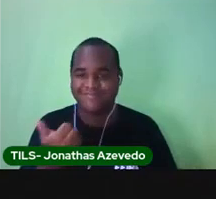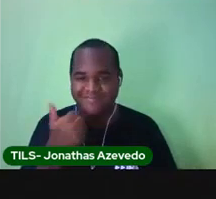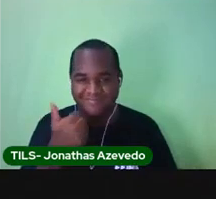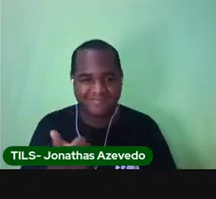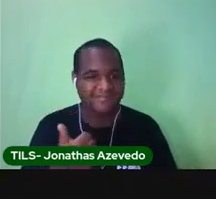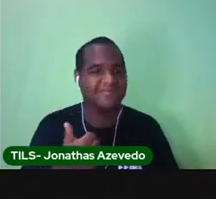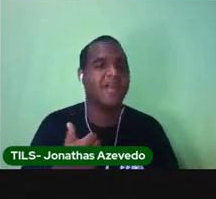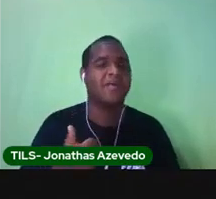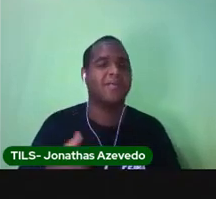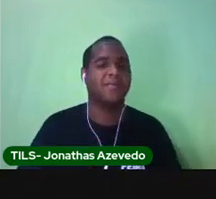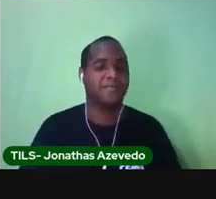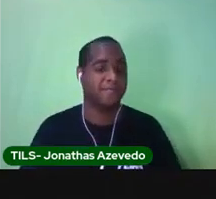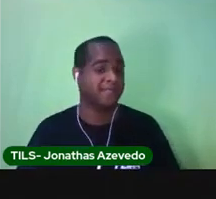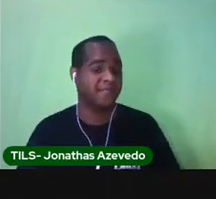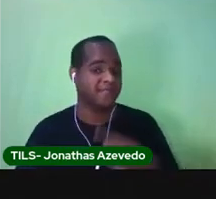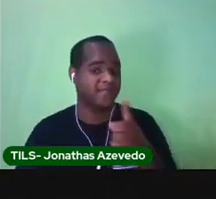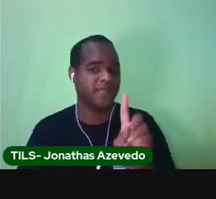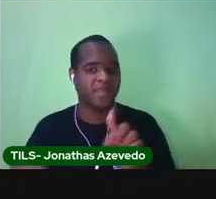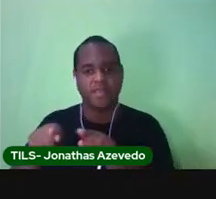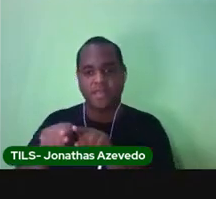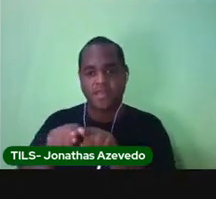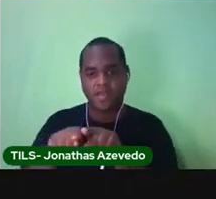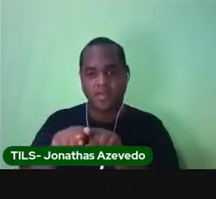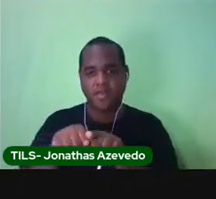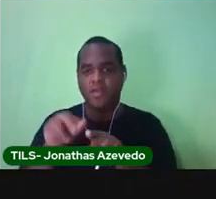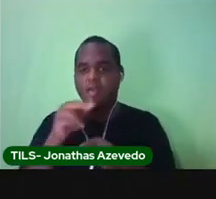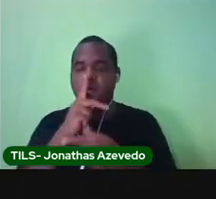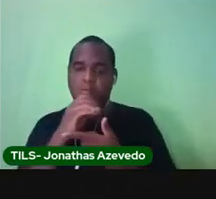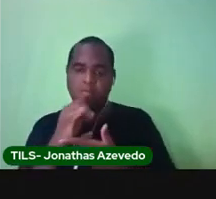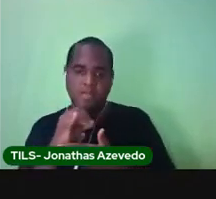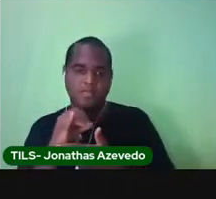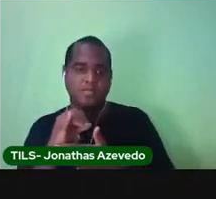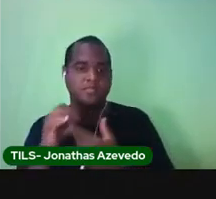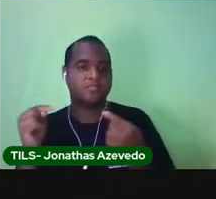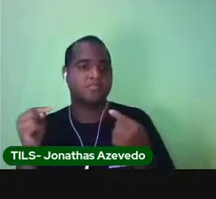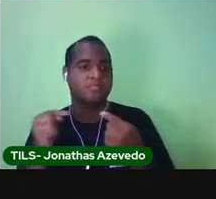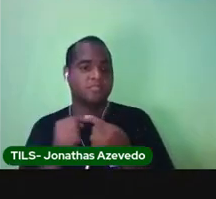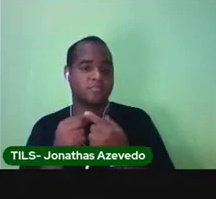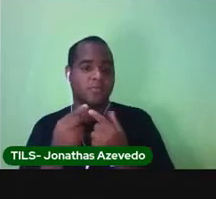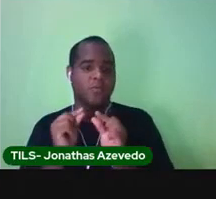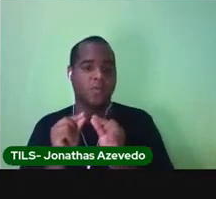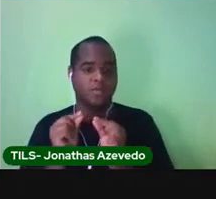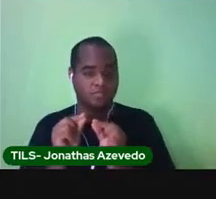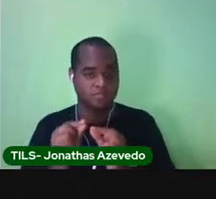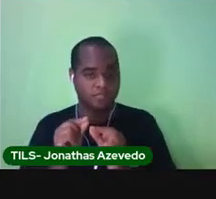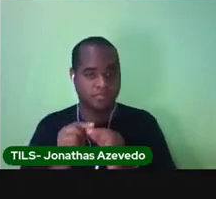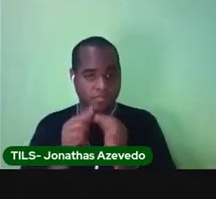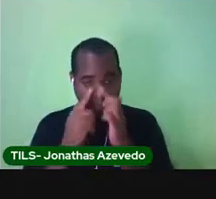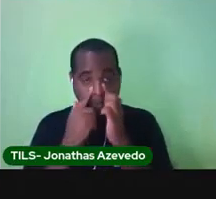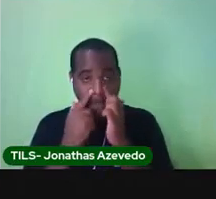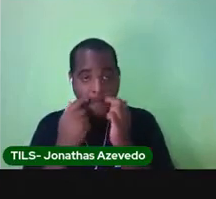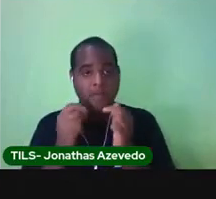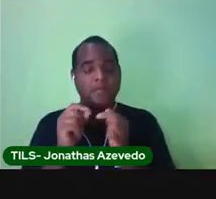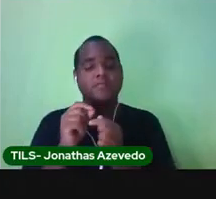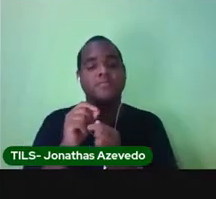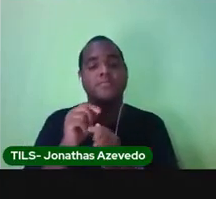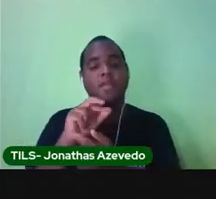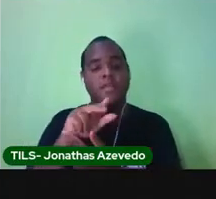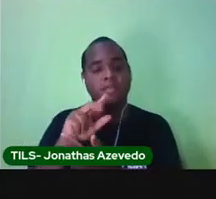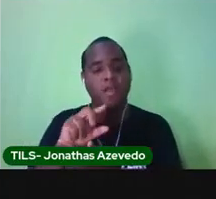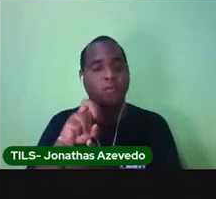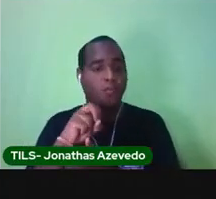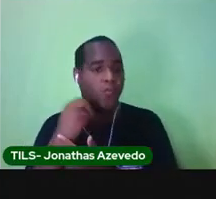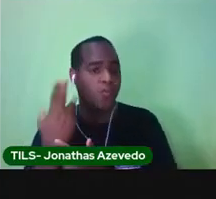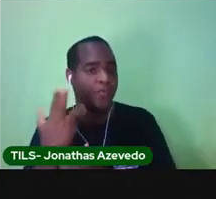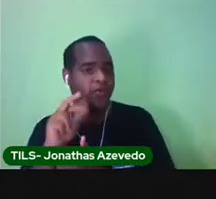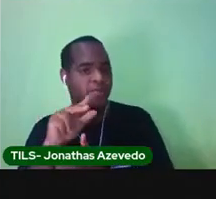Hum... Os irmãos dos meus pais são meus. O que é que o irmão ou